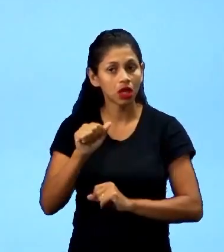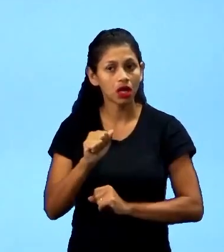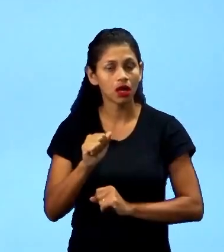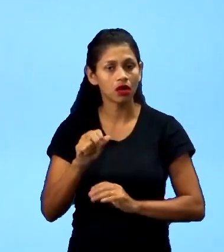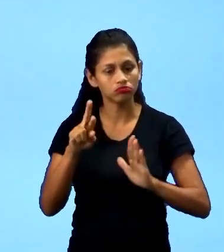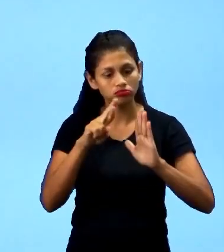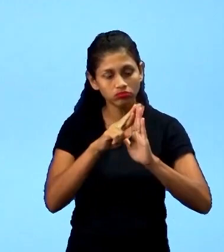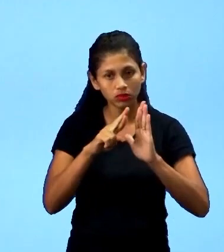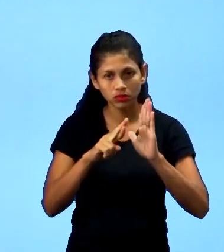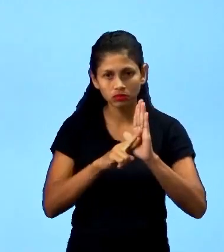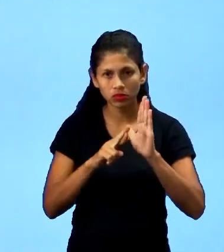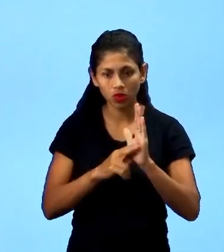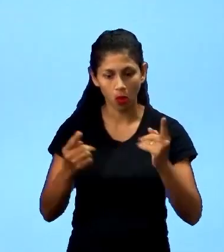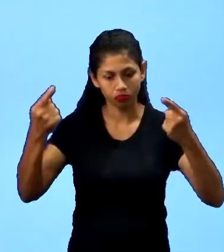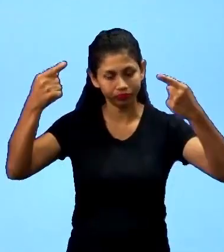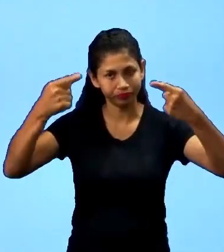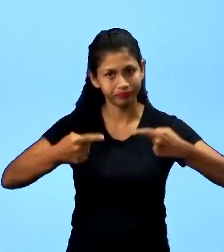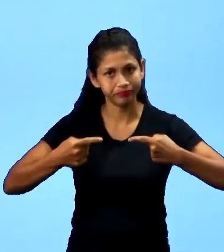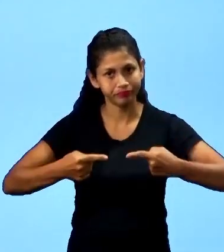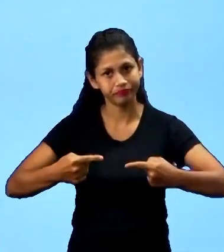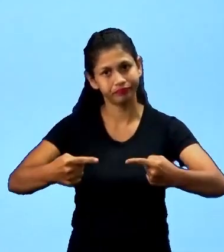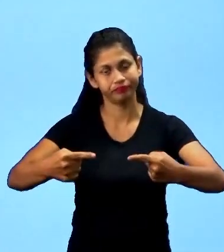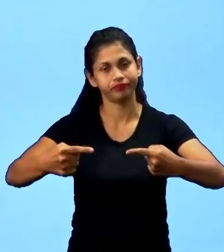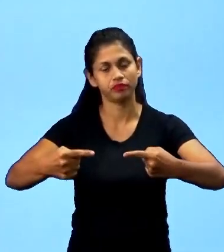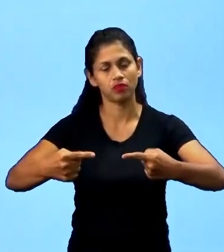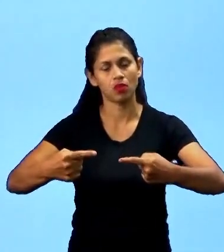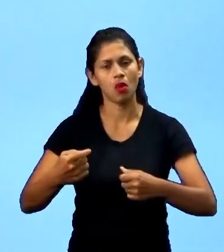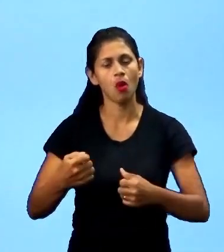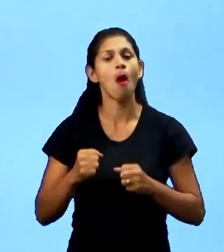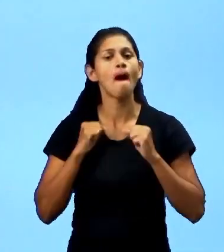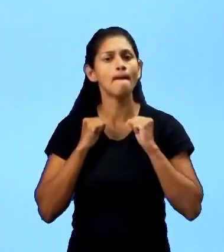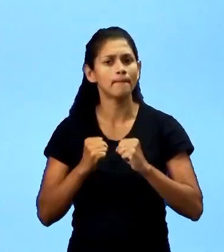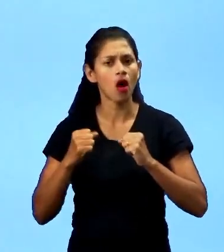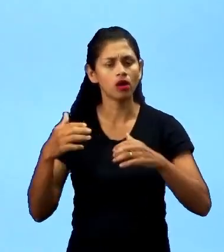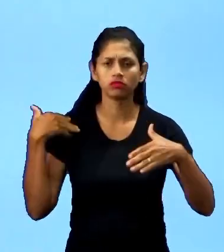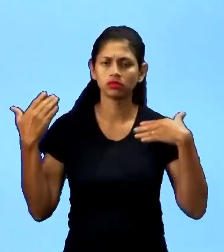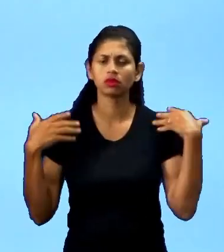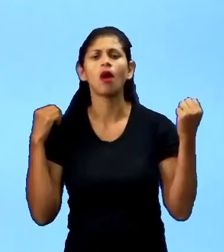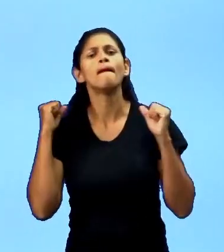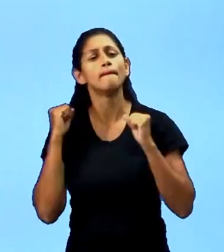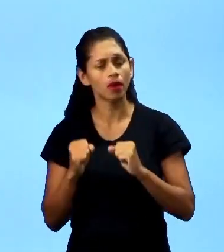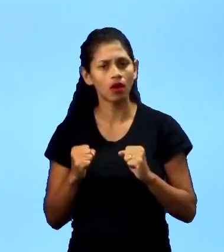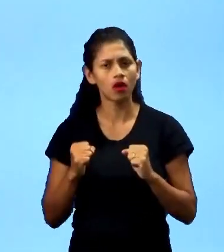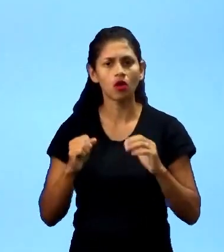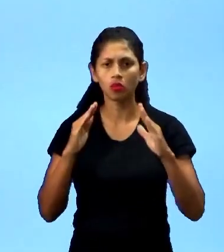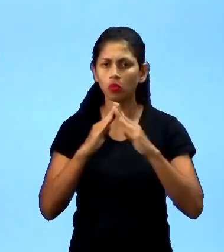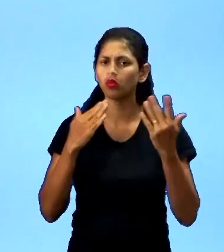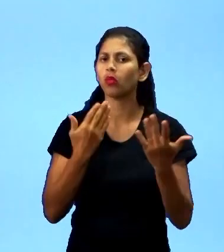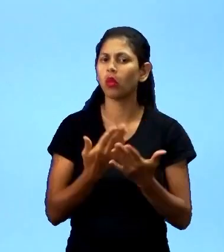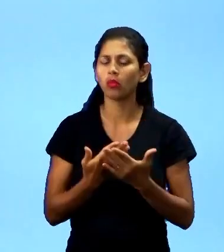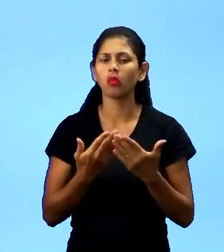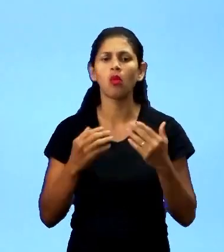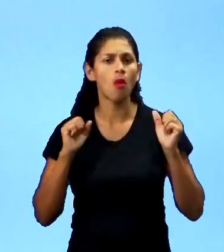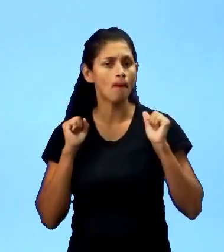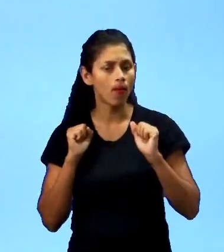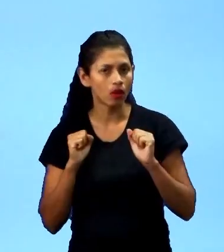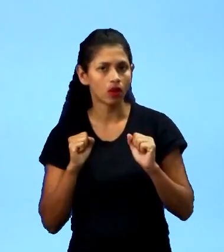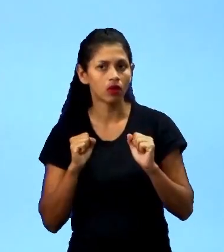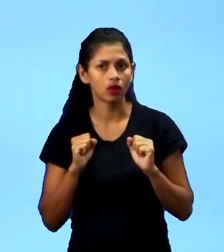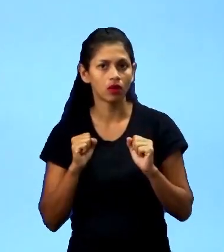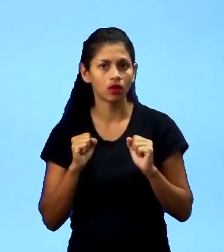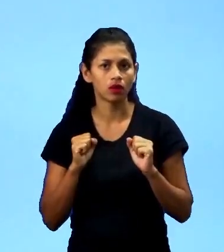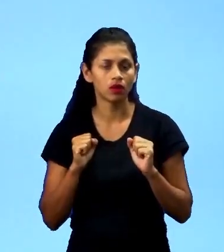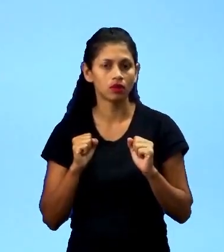a competição. A gente abordou que, ah, o esporte pode ser de lazer, pode ser educacional, ah, eu vou ficar famoso, tem tudo isso como